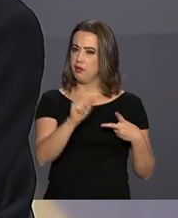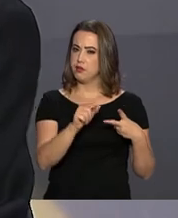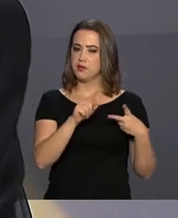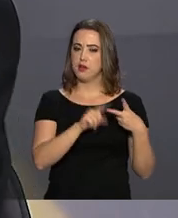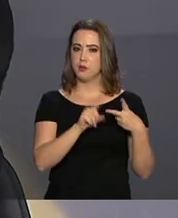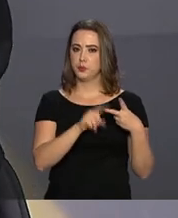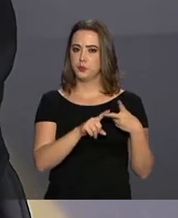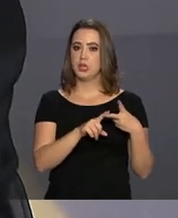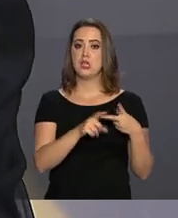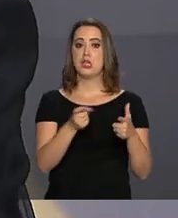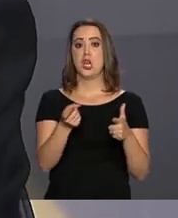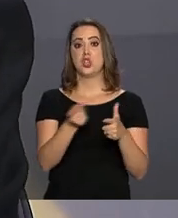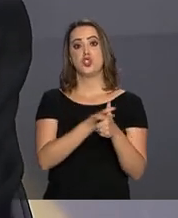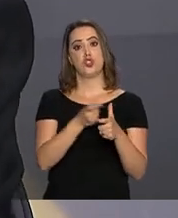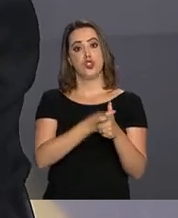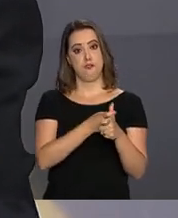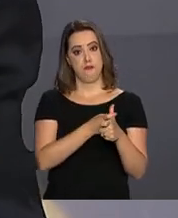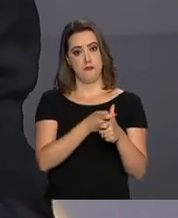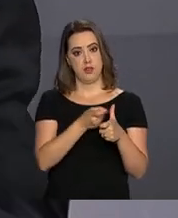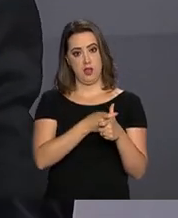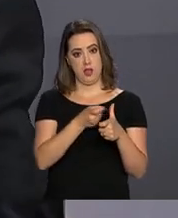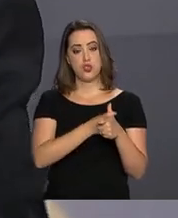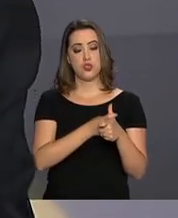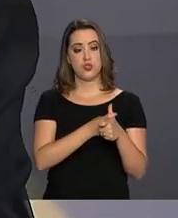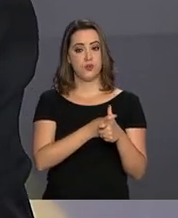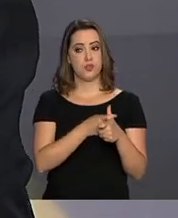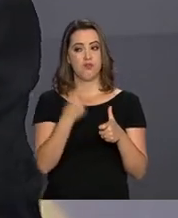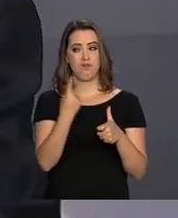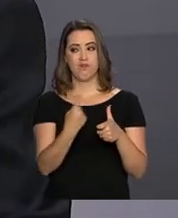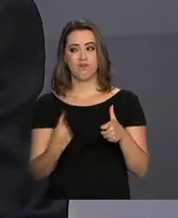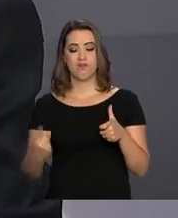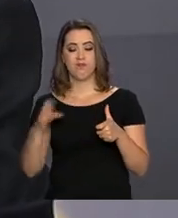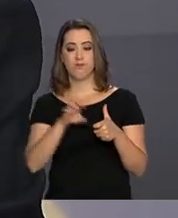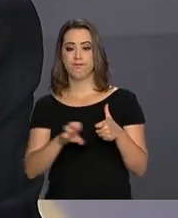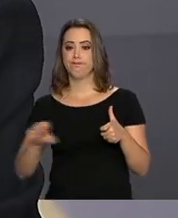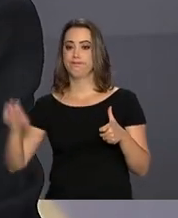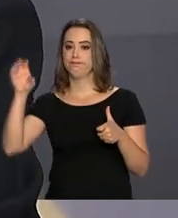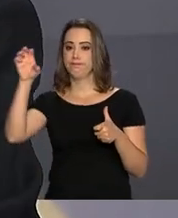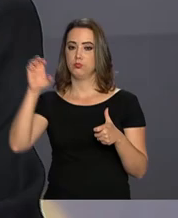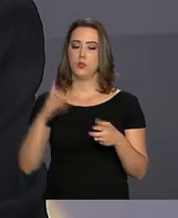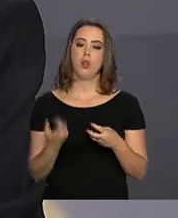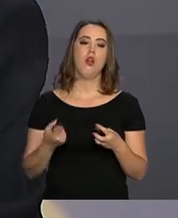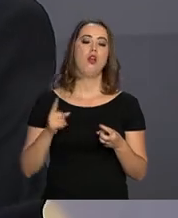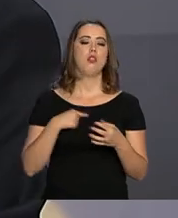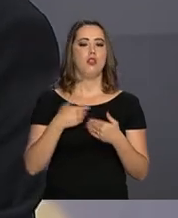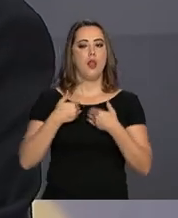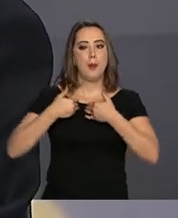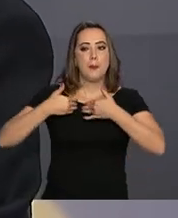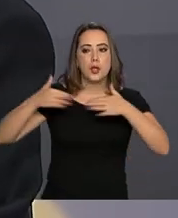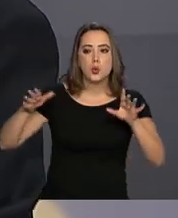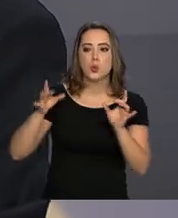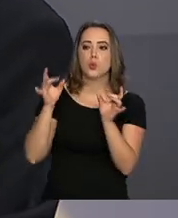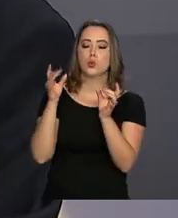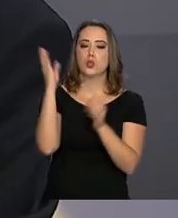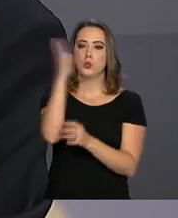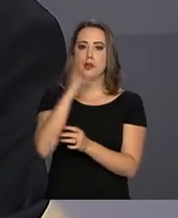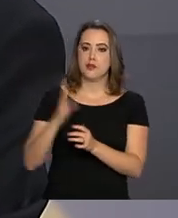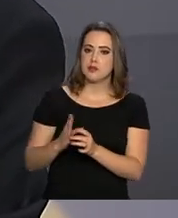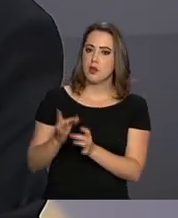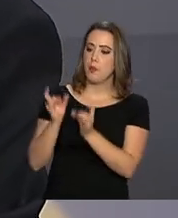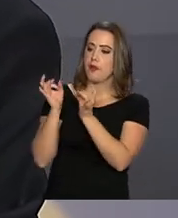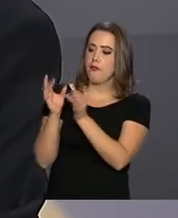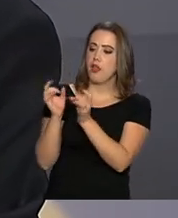E o outro é o aumento, a abertura comercial brasileira. E é muito importante para a